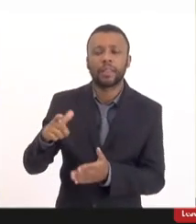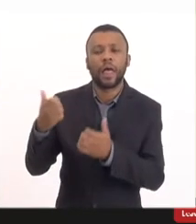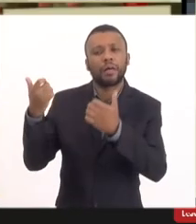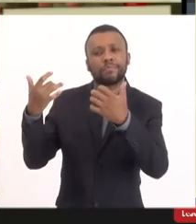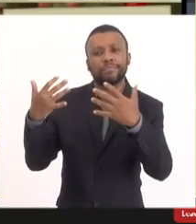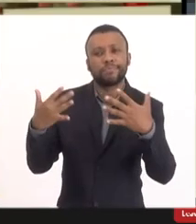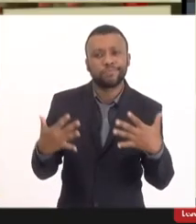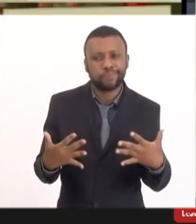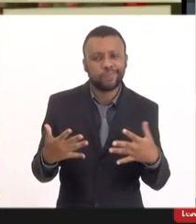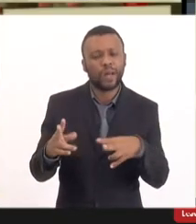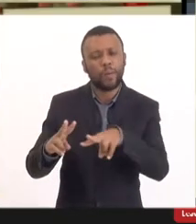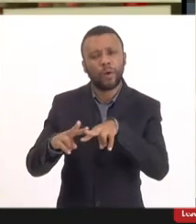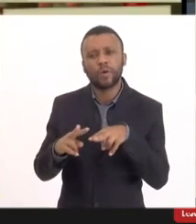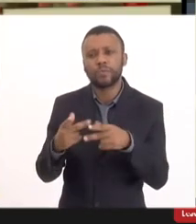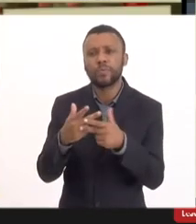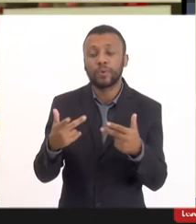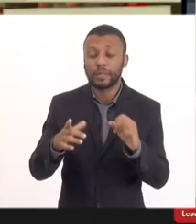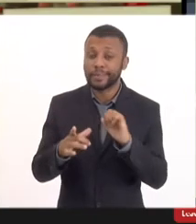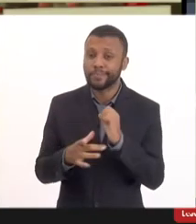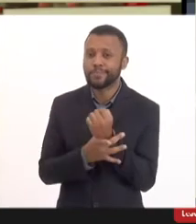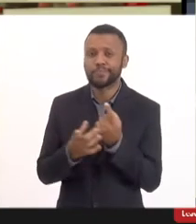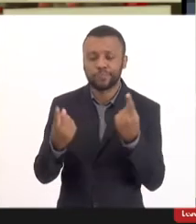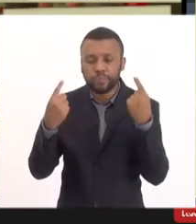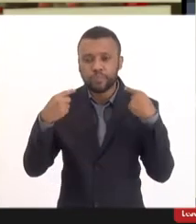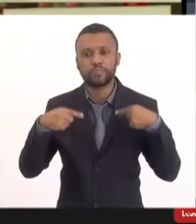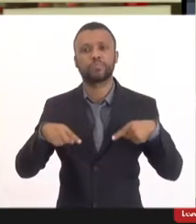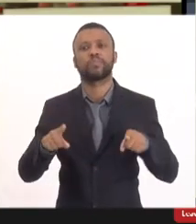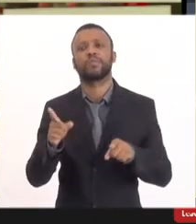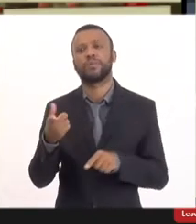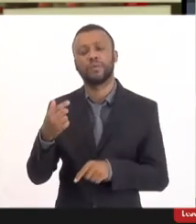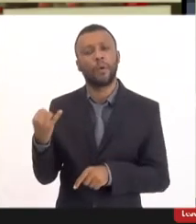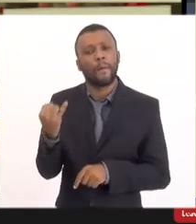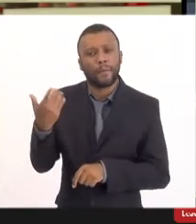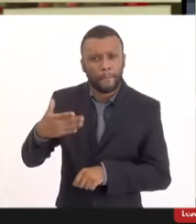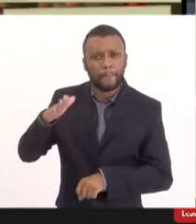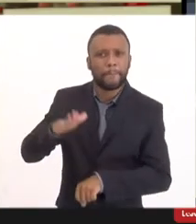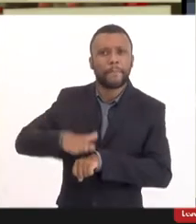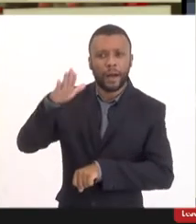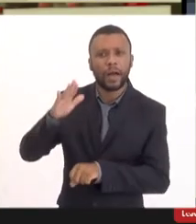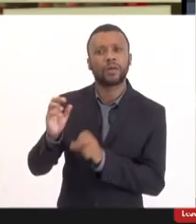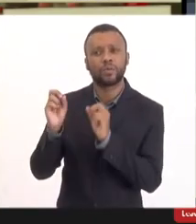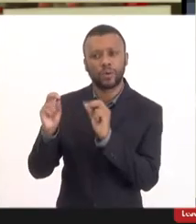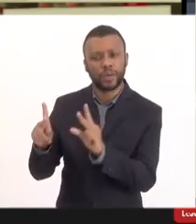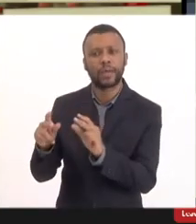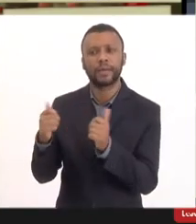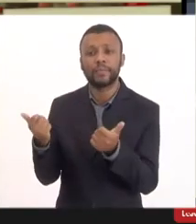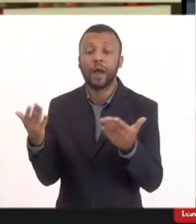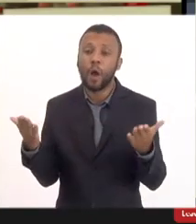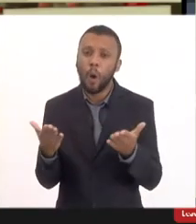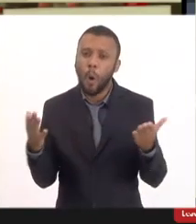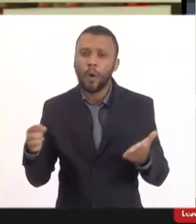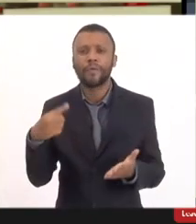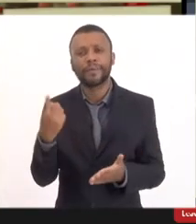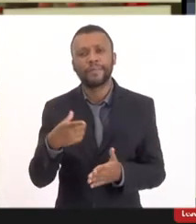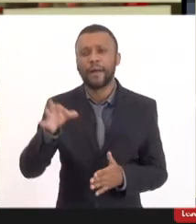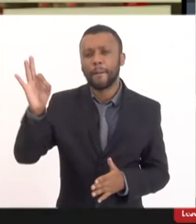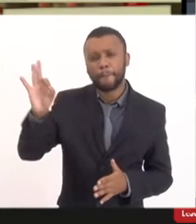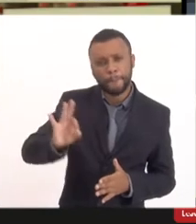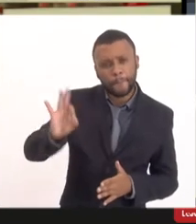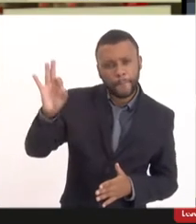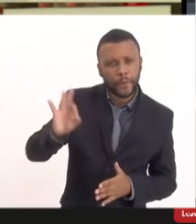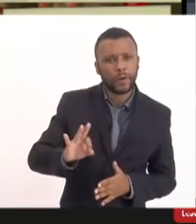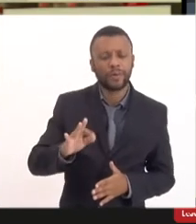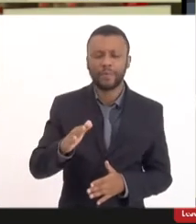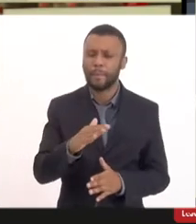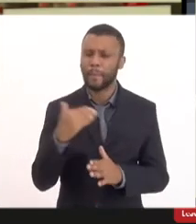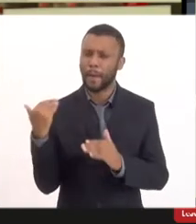isso por conta de algo que não te imuniza isso é o mais importante ok pessoal? e hoje se vocês veem o índice de fatalidade dessas